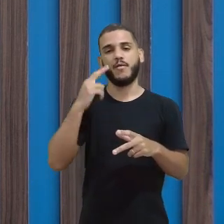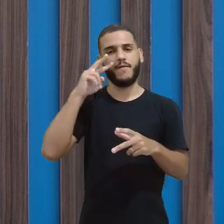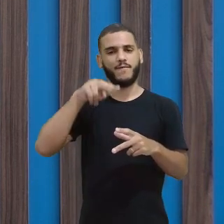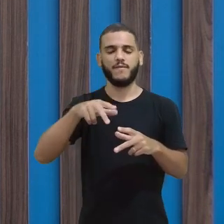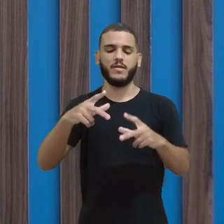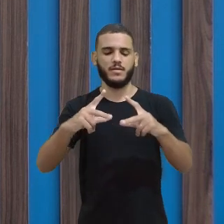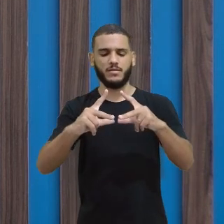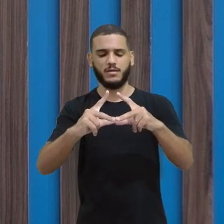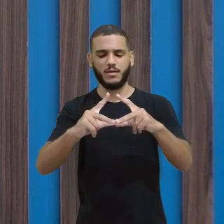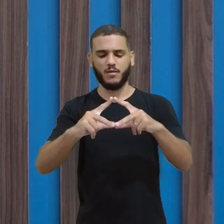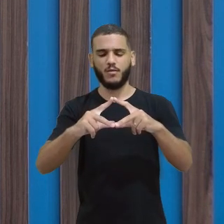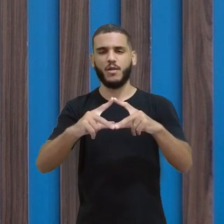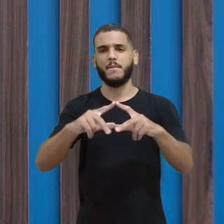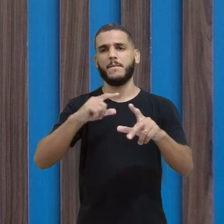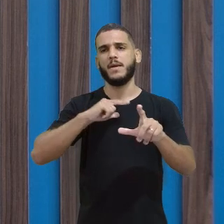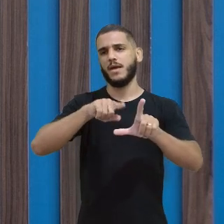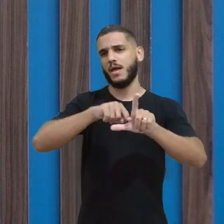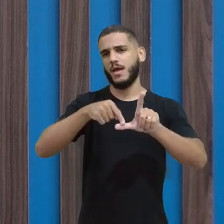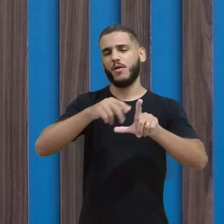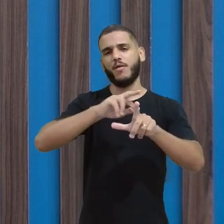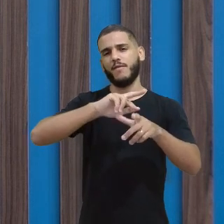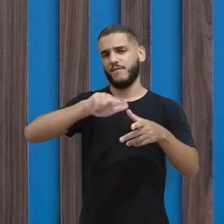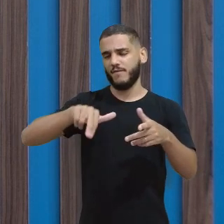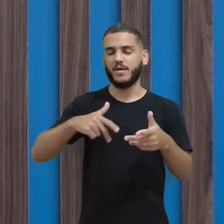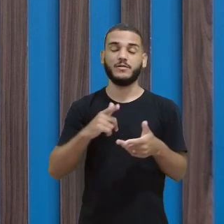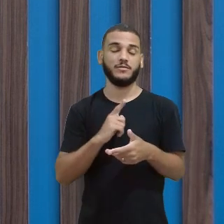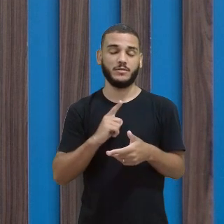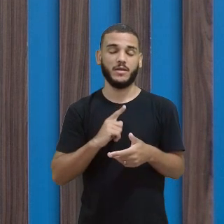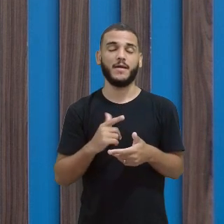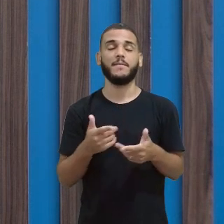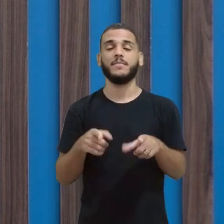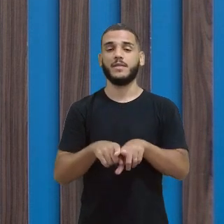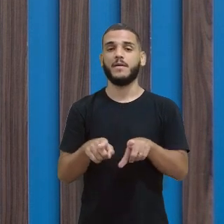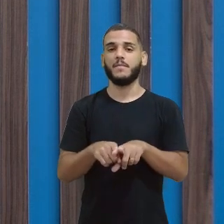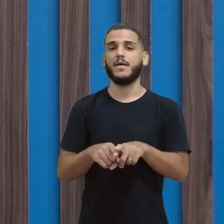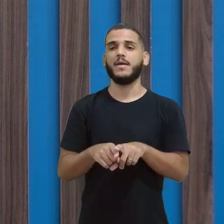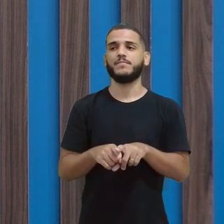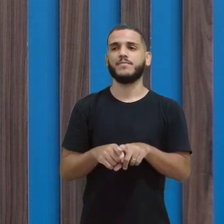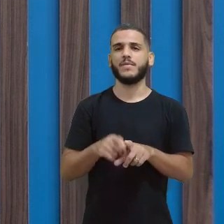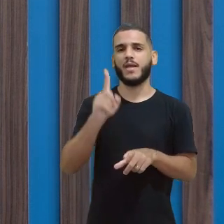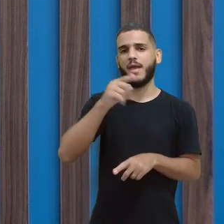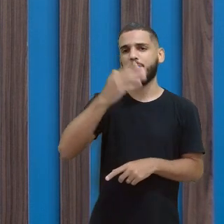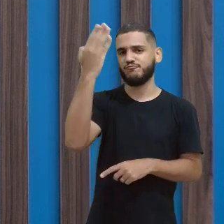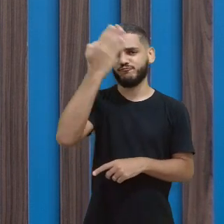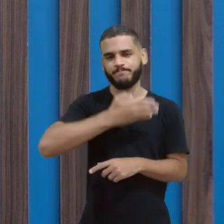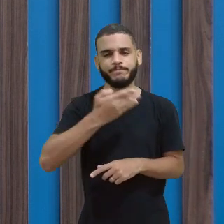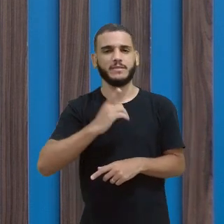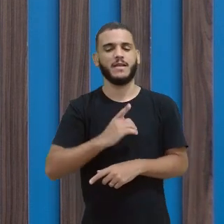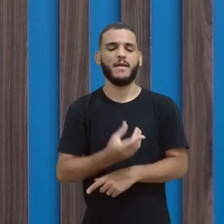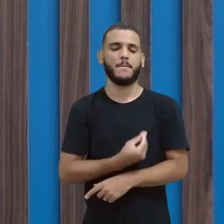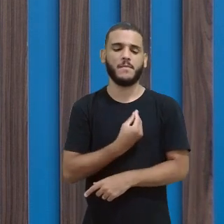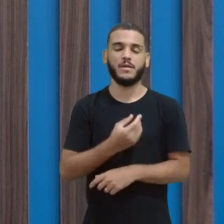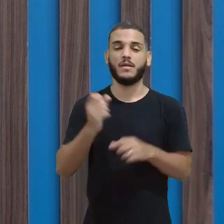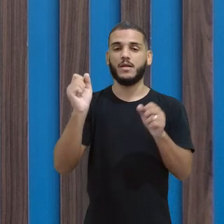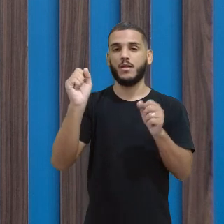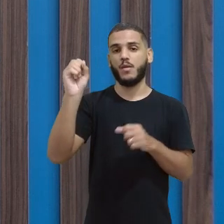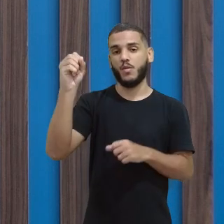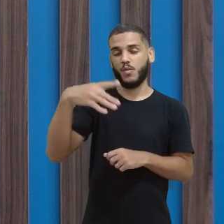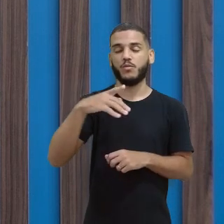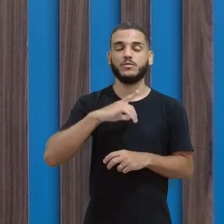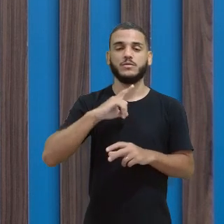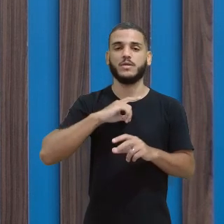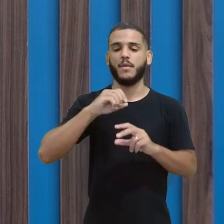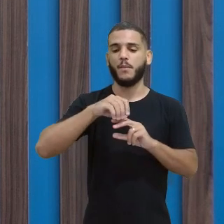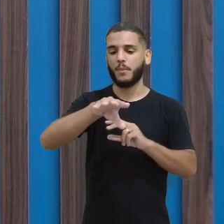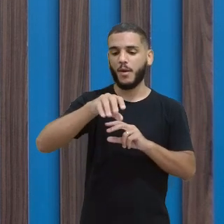ângulos. E a questão aí dele ser transparente e diante da presença aí da luz, ele emite, né. Isaac